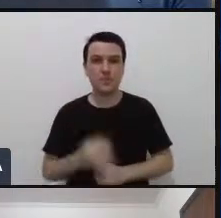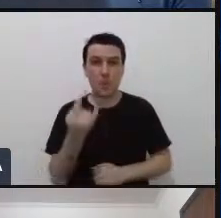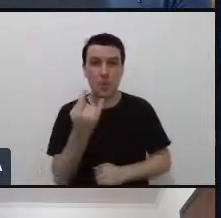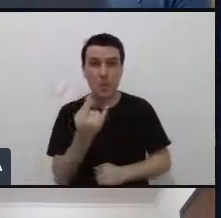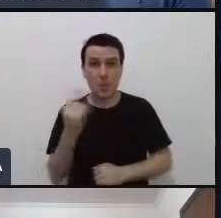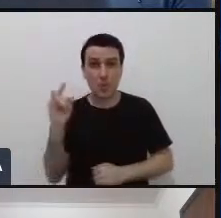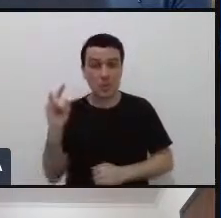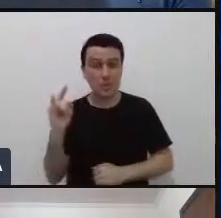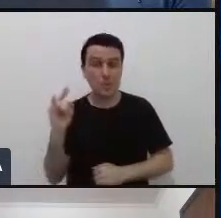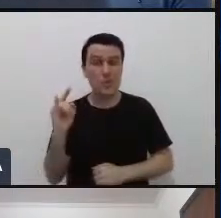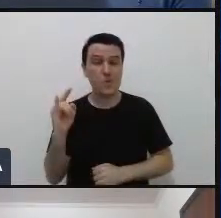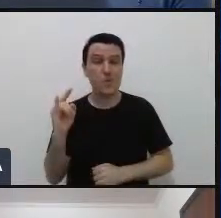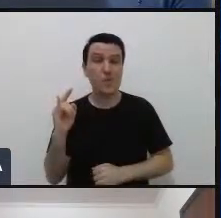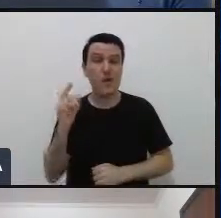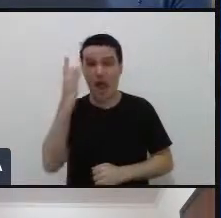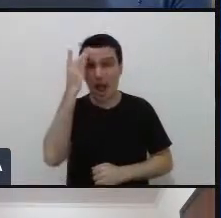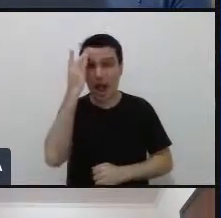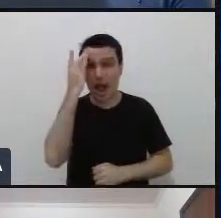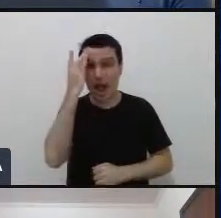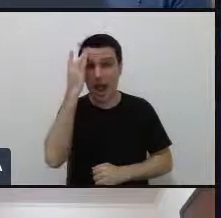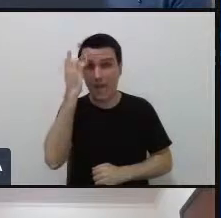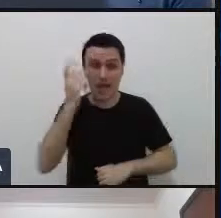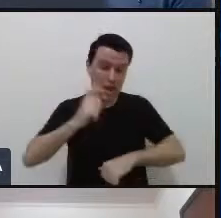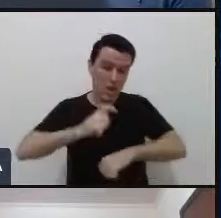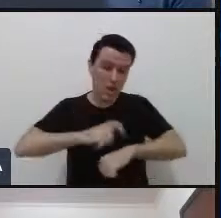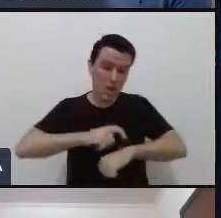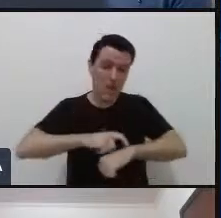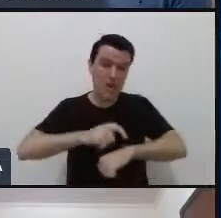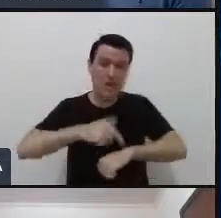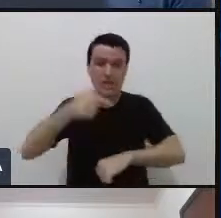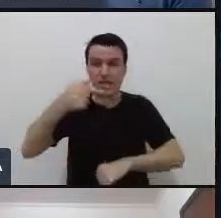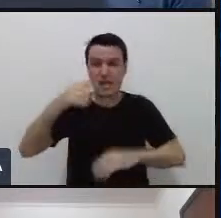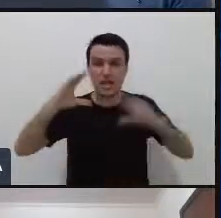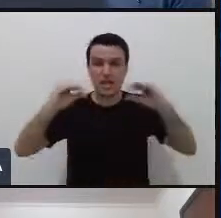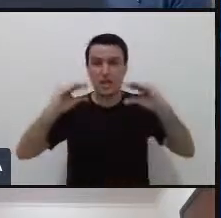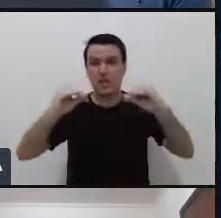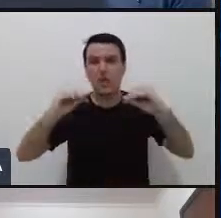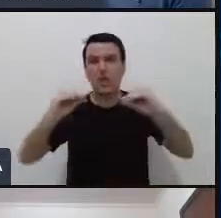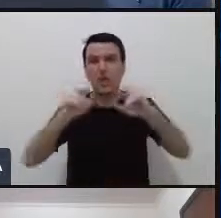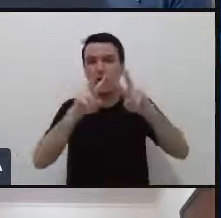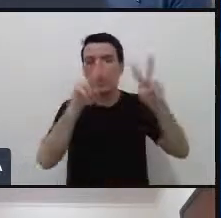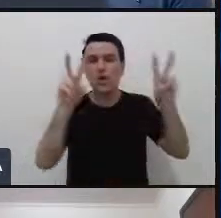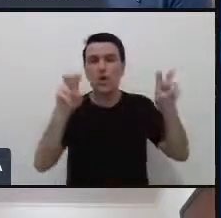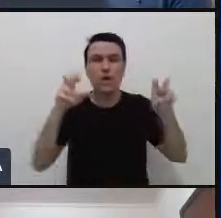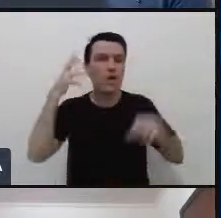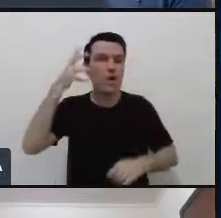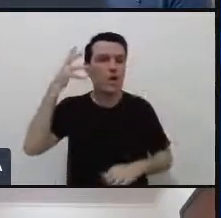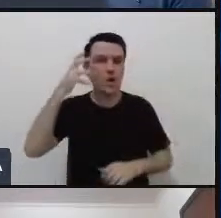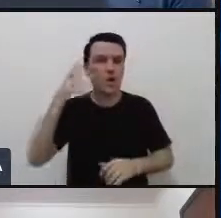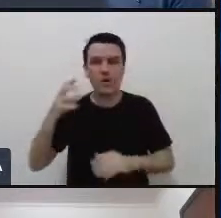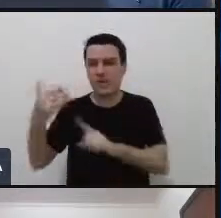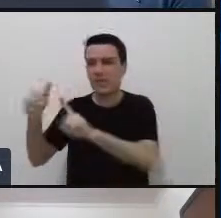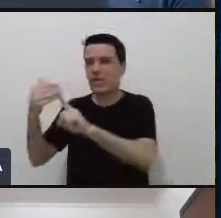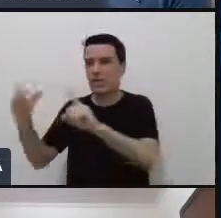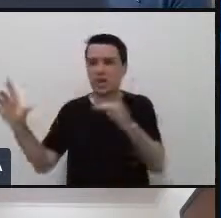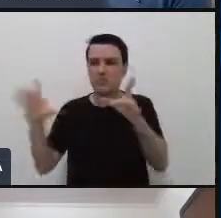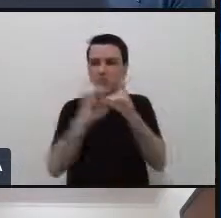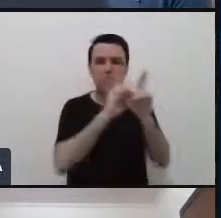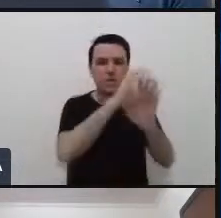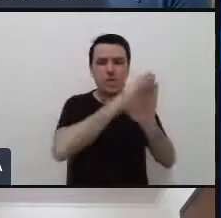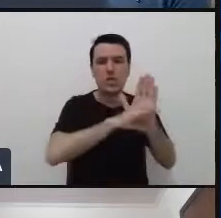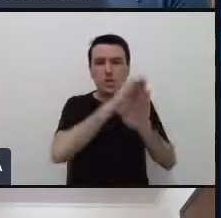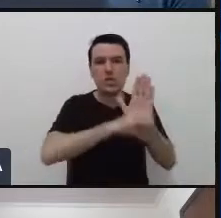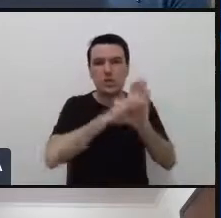nossa semana nacional vai ser amanhã às 19h falando sobre a curricularização da extensão um elo de